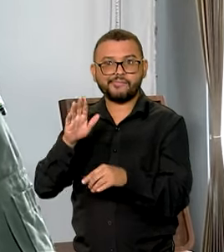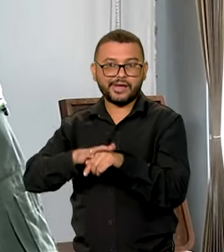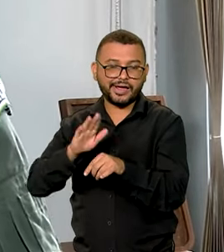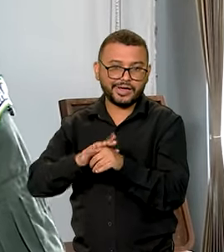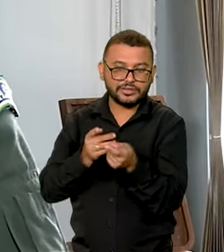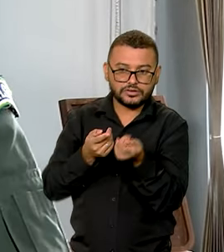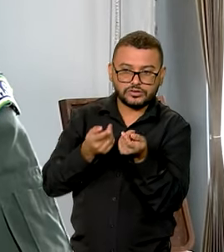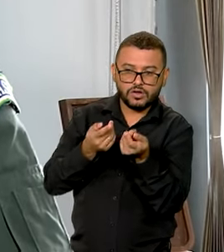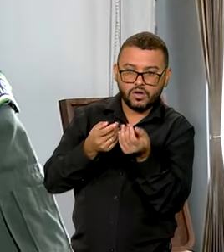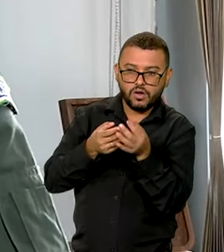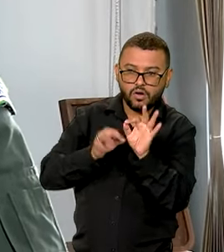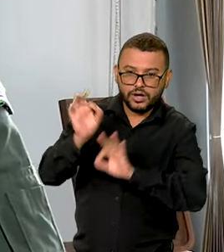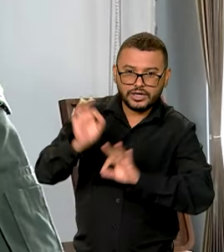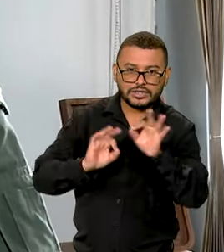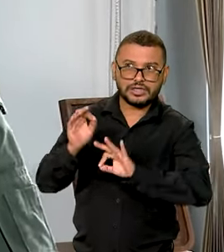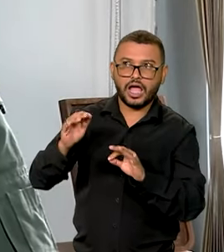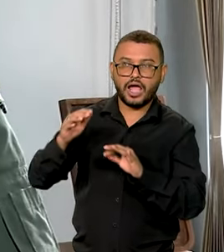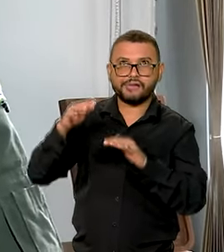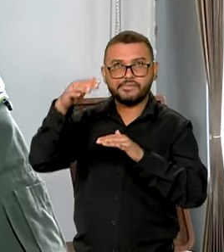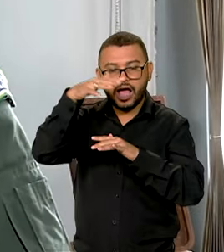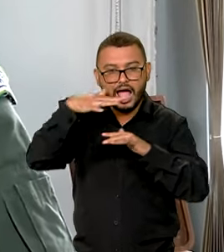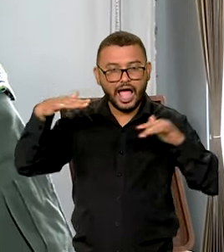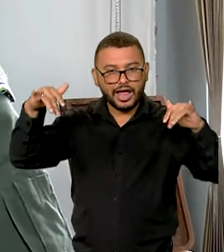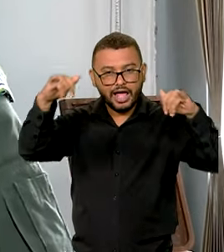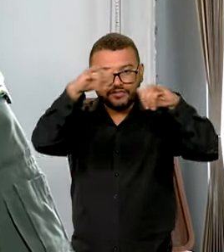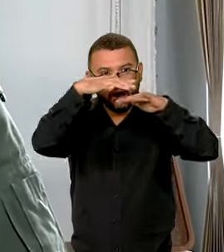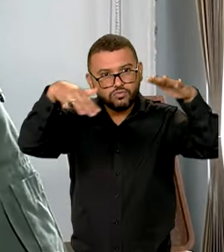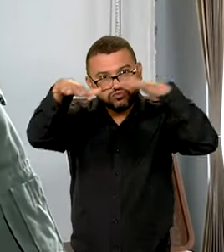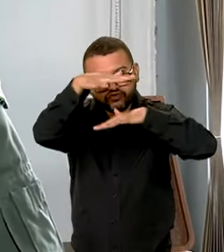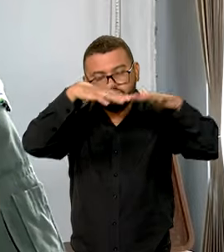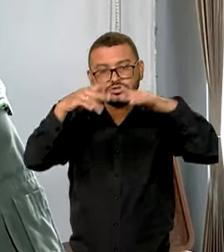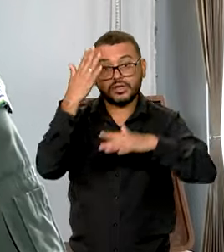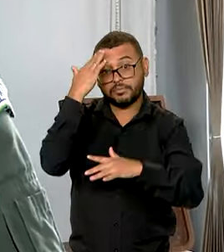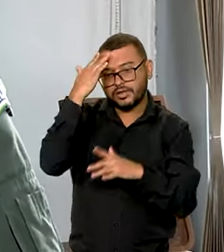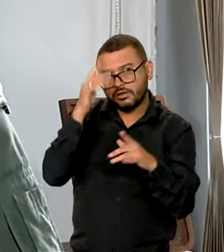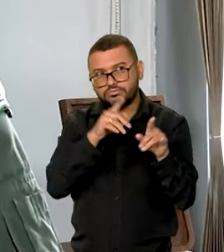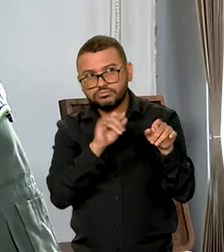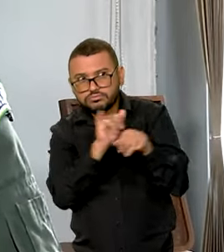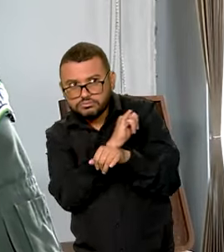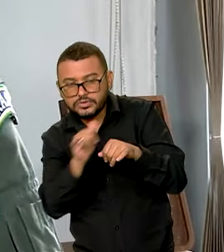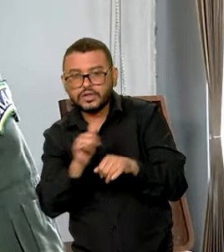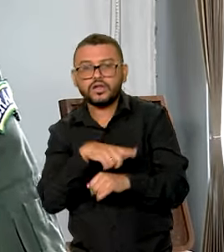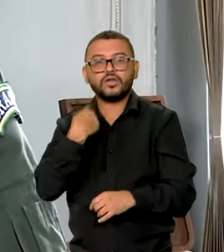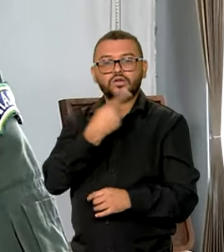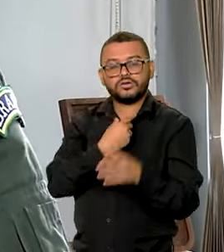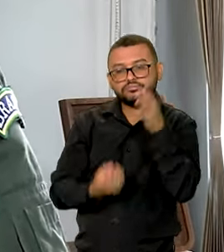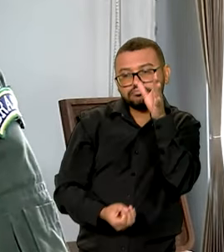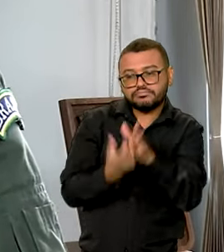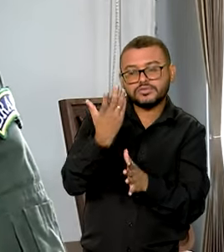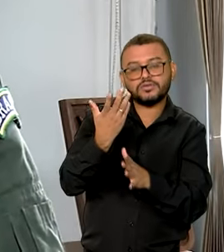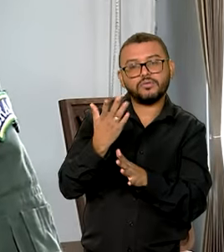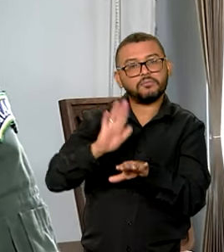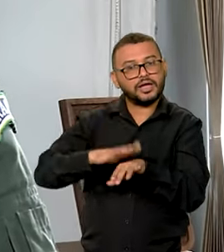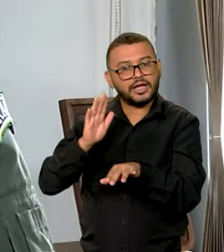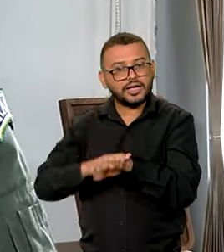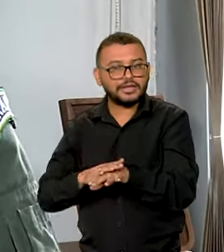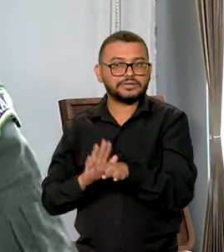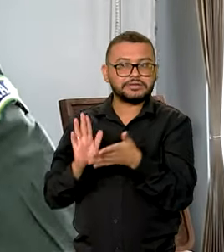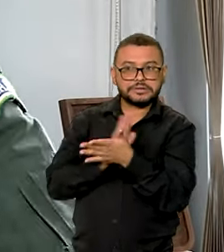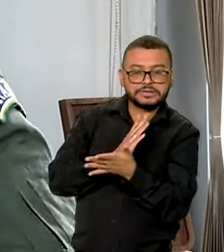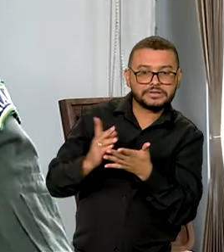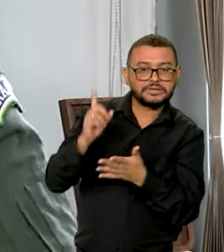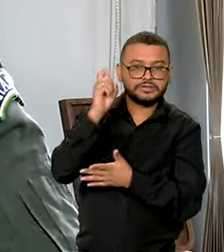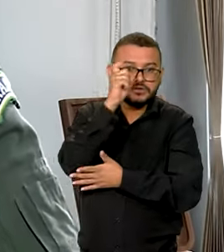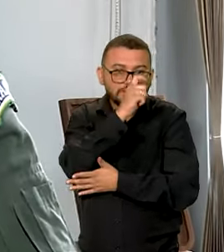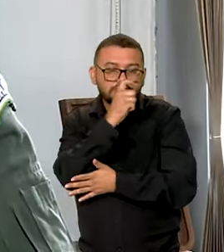à manutenção da soberania do espaço aéreo brasileiro. Mas, em complemento, a gente, então, inseriu, colocou esses apêndices